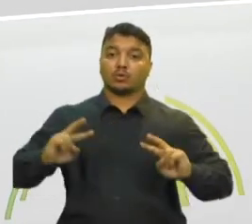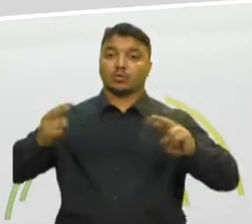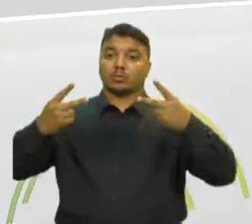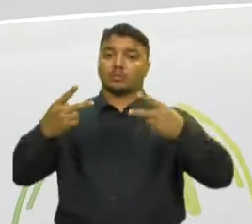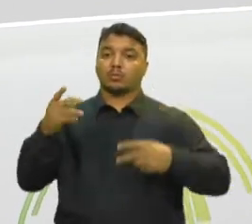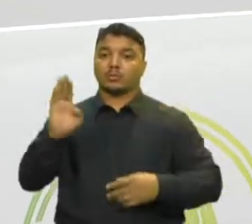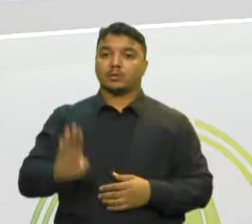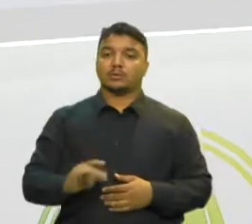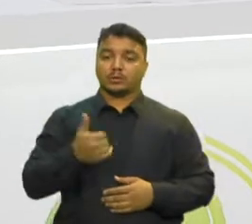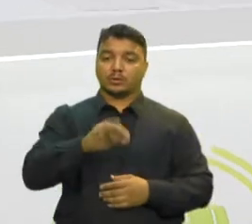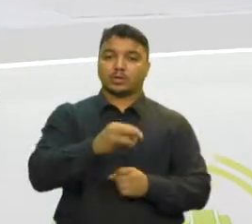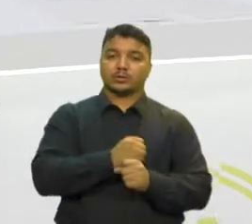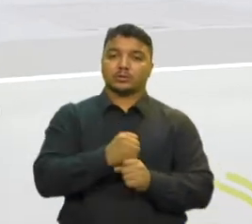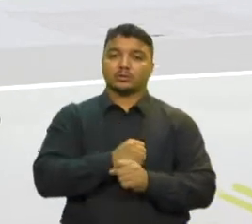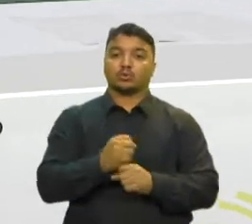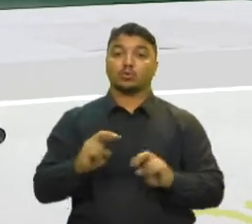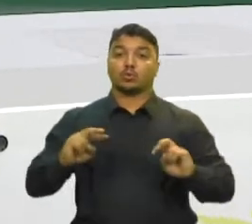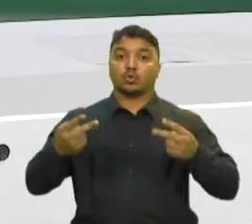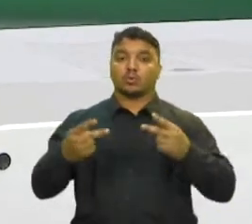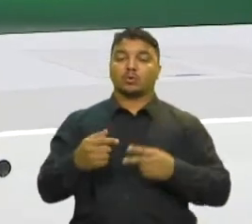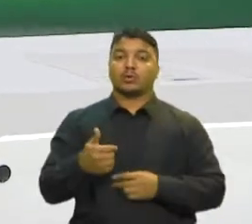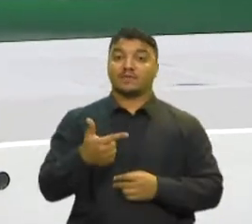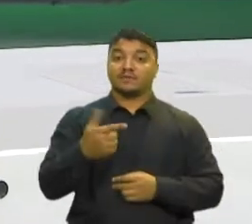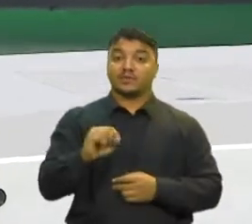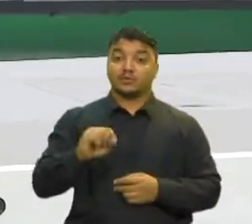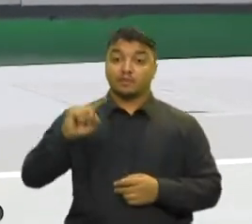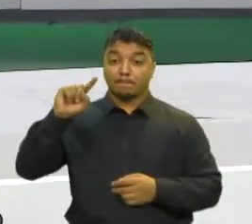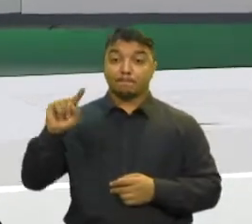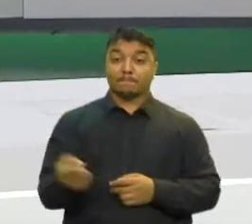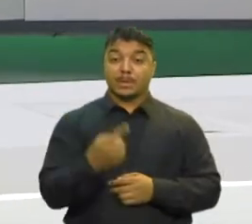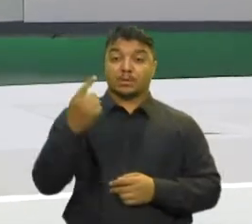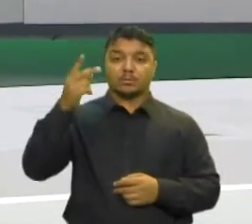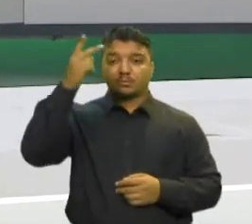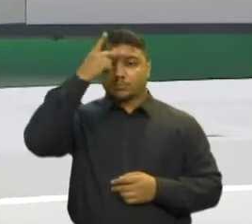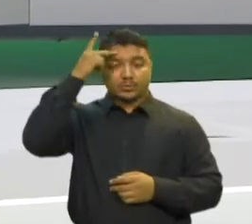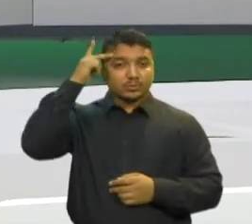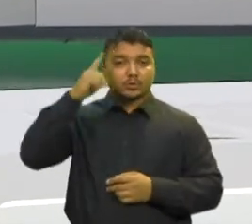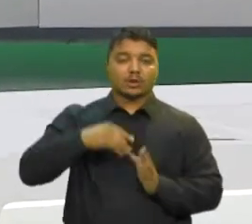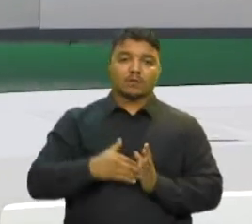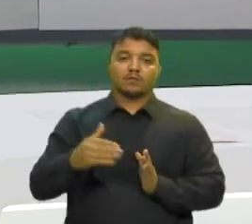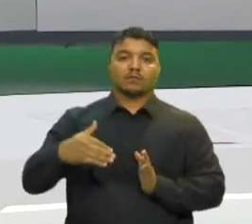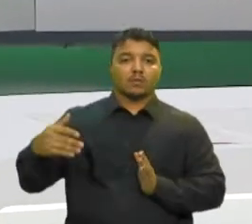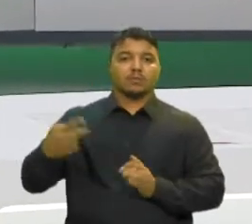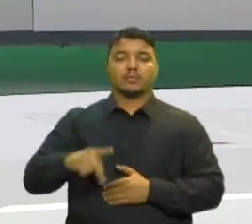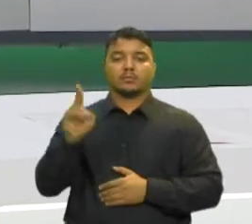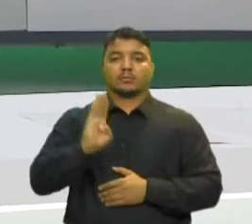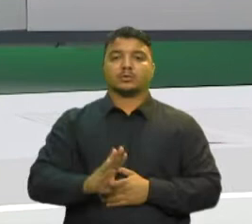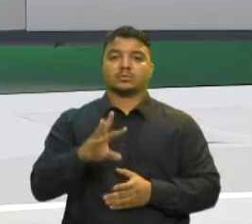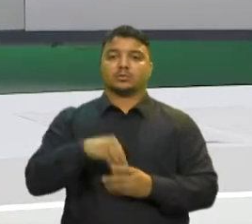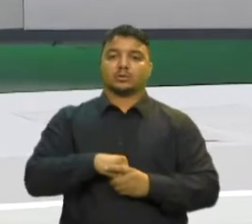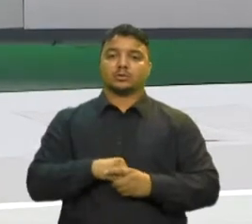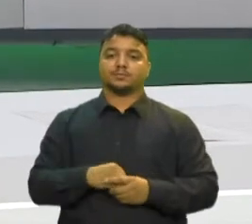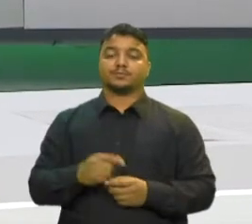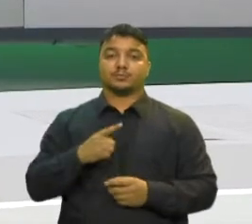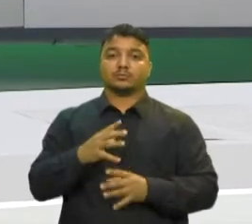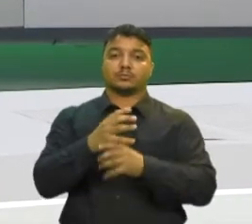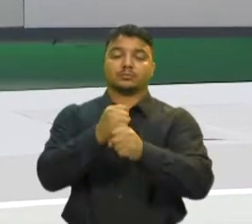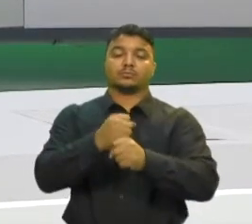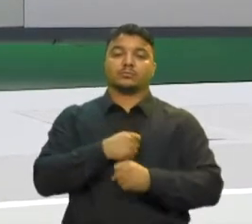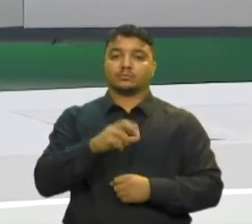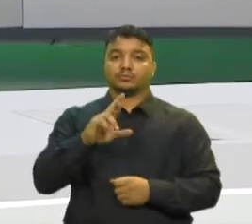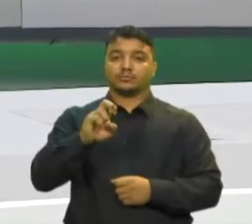nos últimos 10 anos e quase 20 milhões de pessoas passam fome no país O levantamento é da Rede